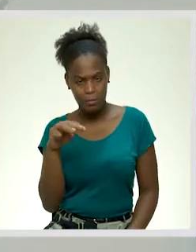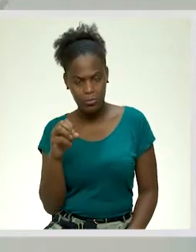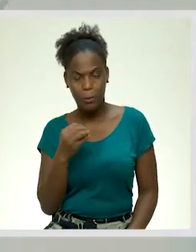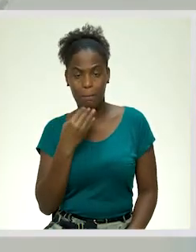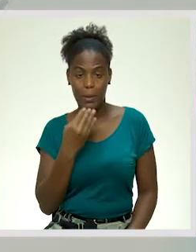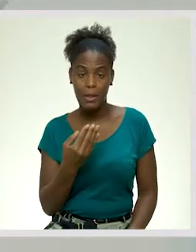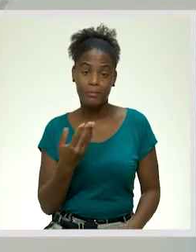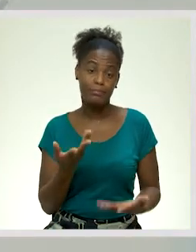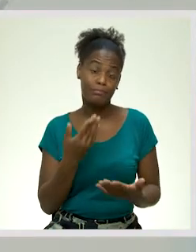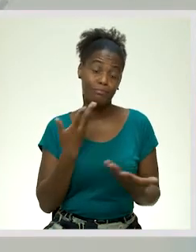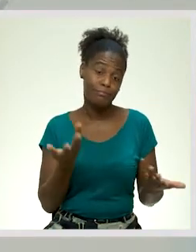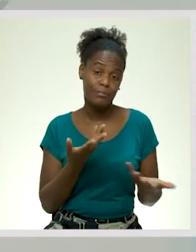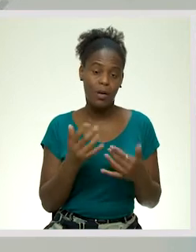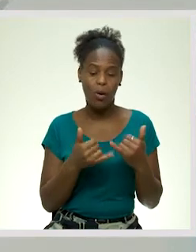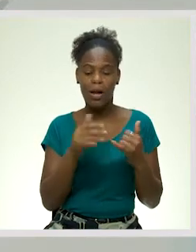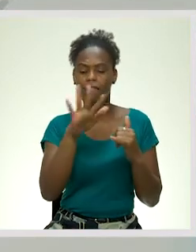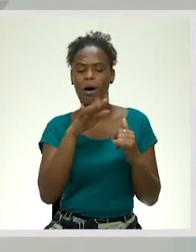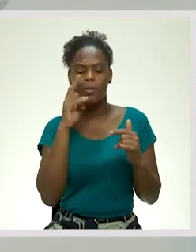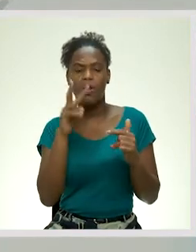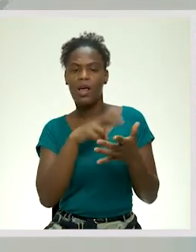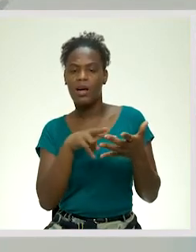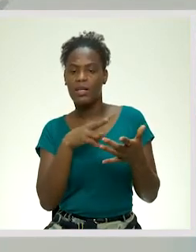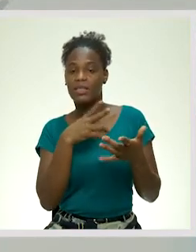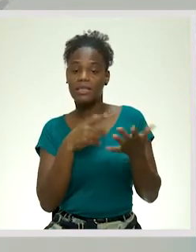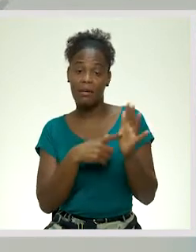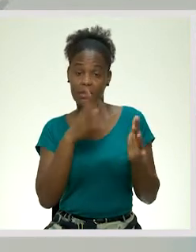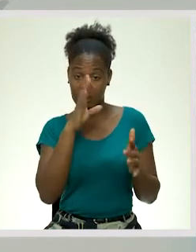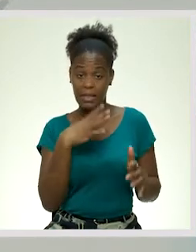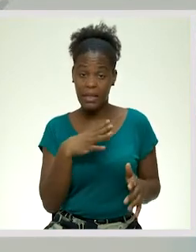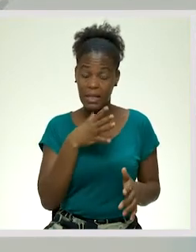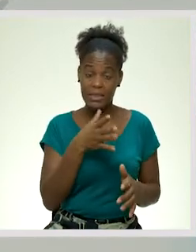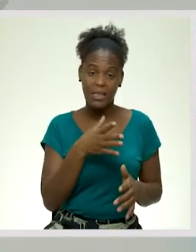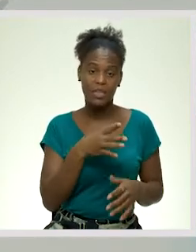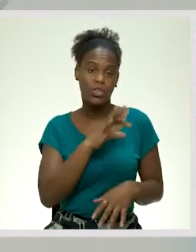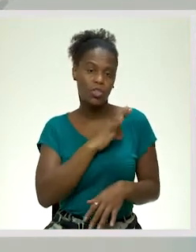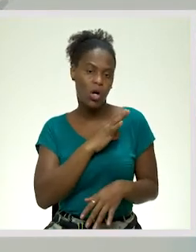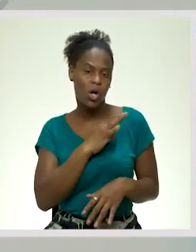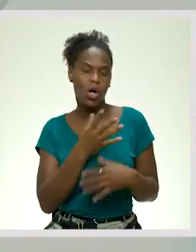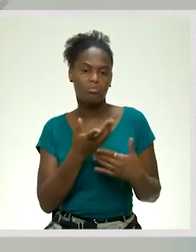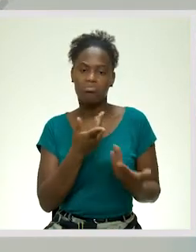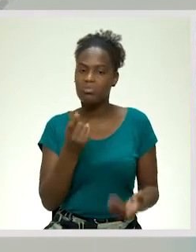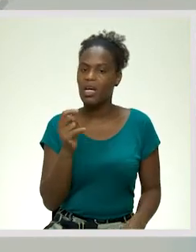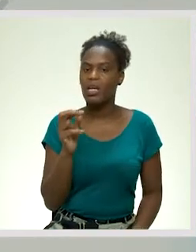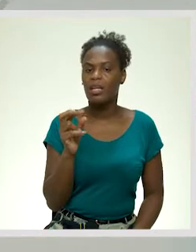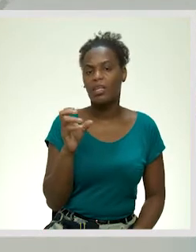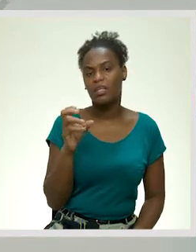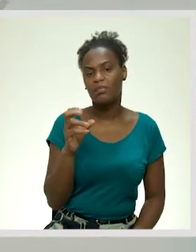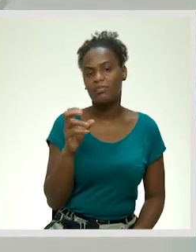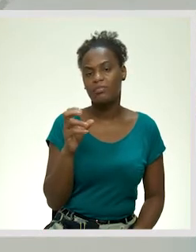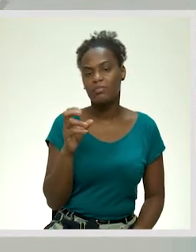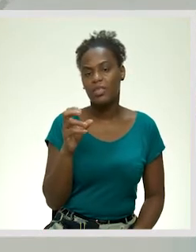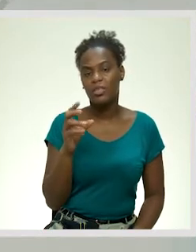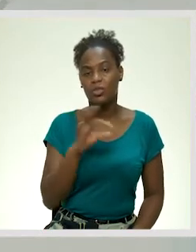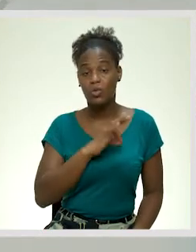terminar o requerimento. Ou seja, você que está a querer dizer ao senhor ilustríssimo diretor ou ao